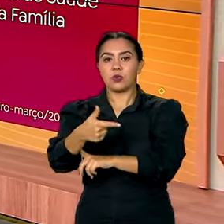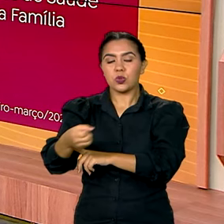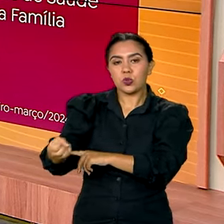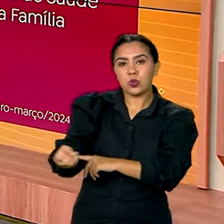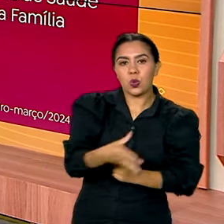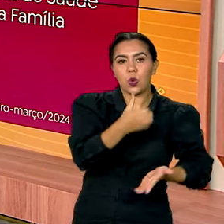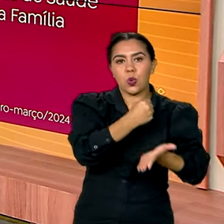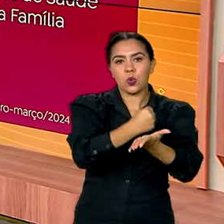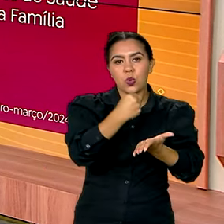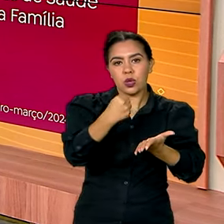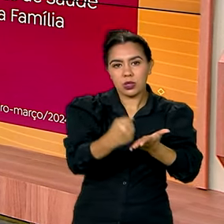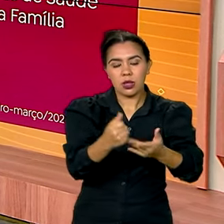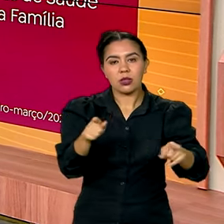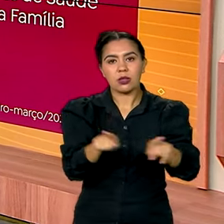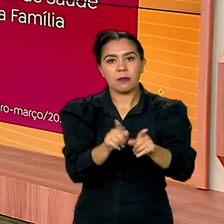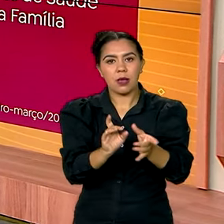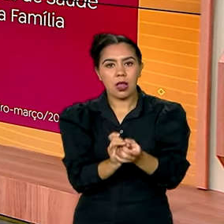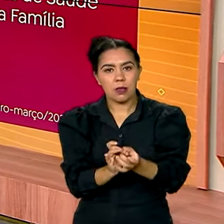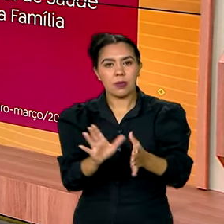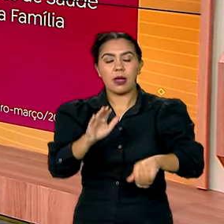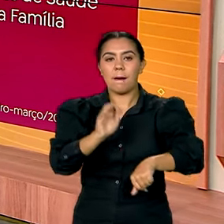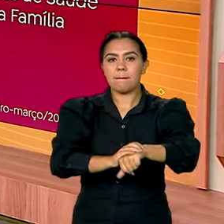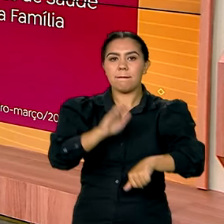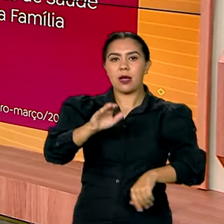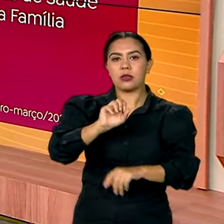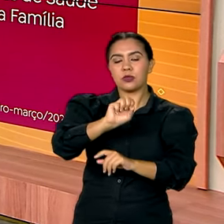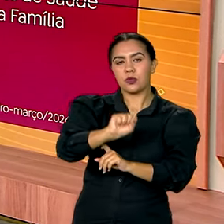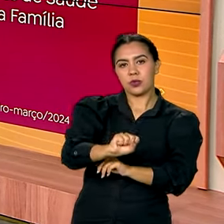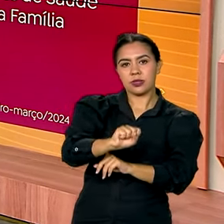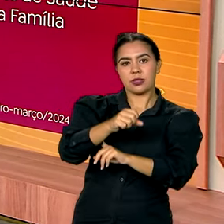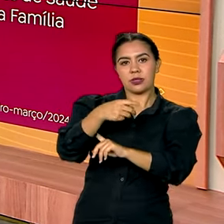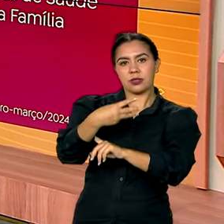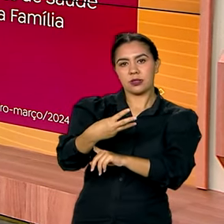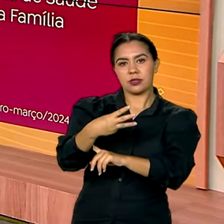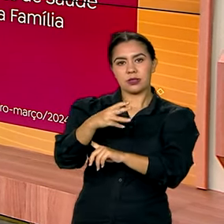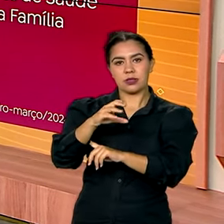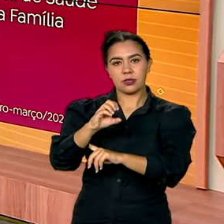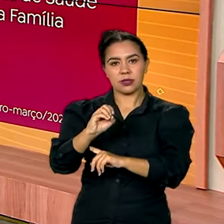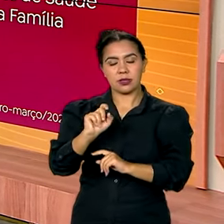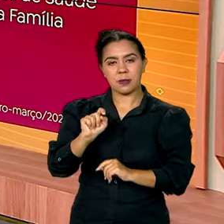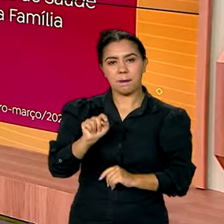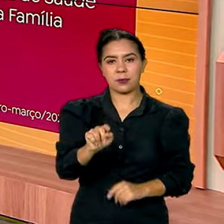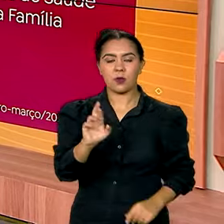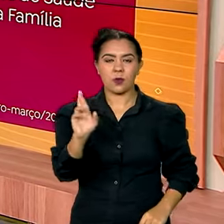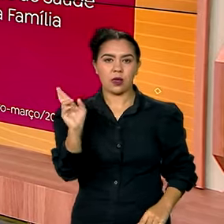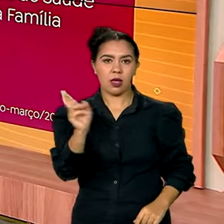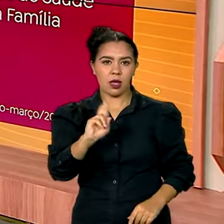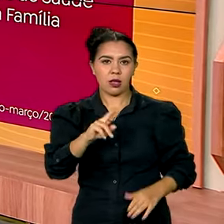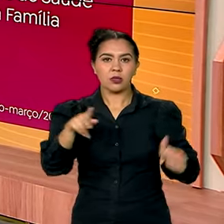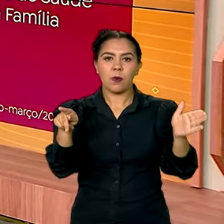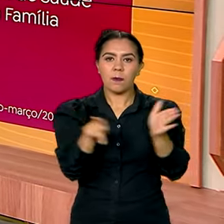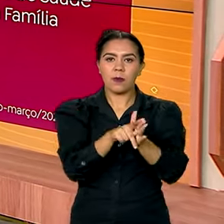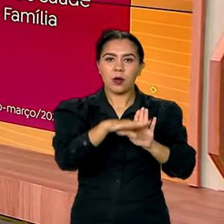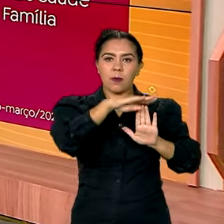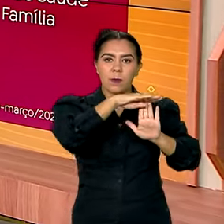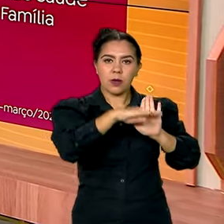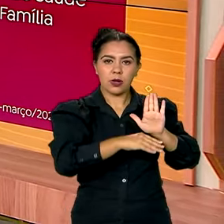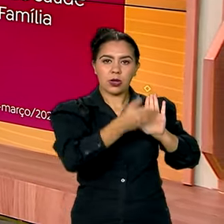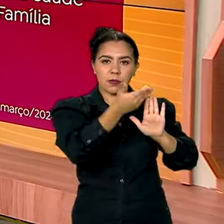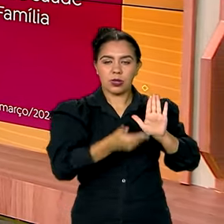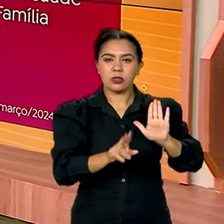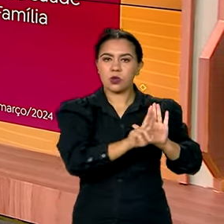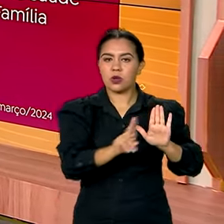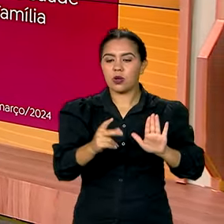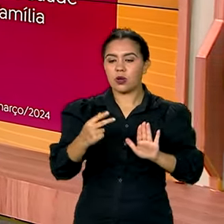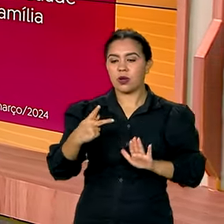com a liberação de mais de 830 mil reais aí pelo Pronaf. Já o programa